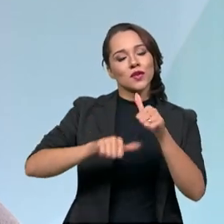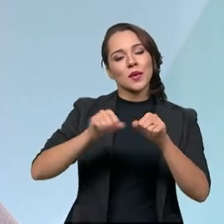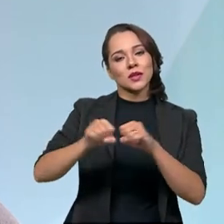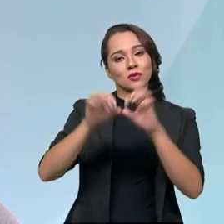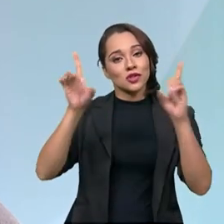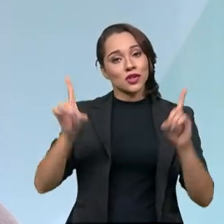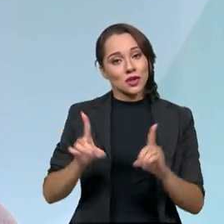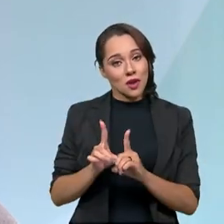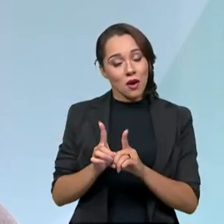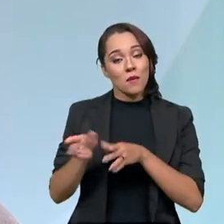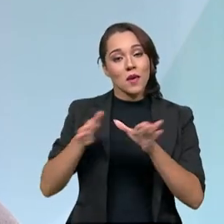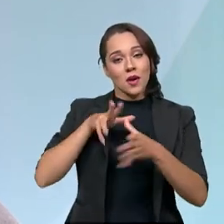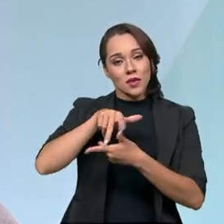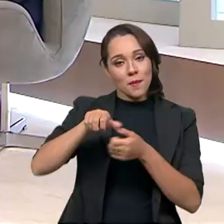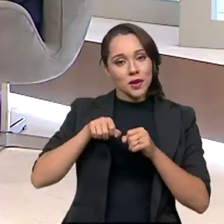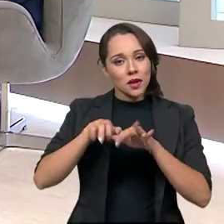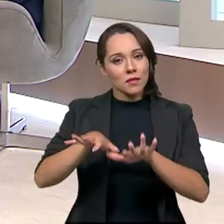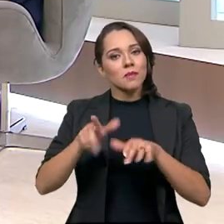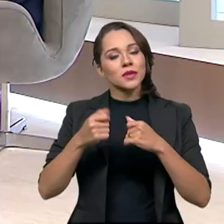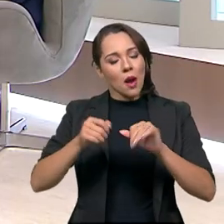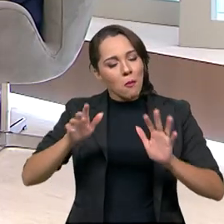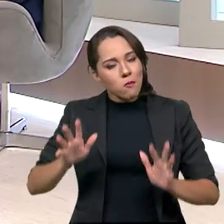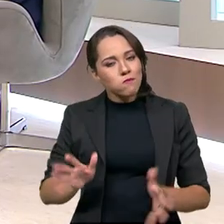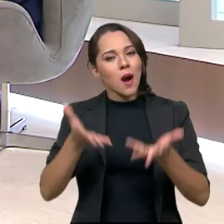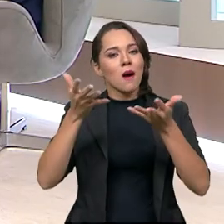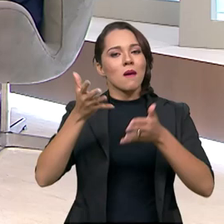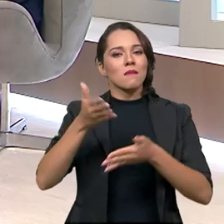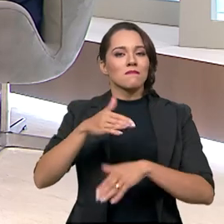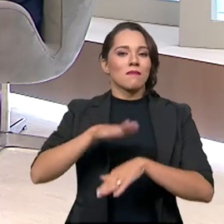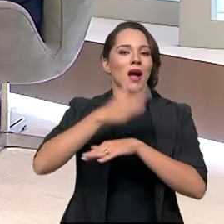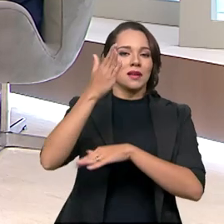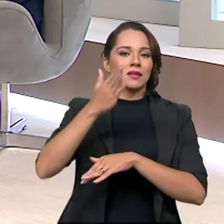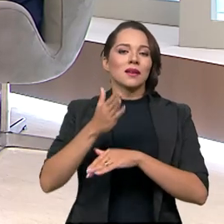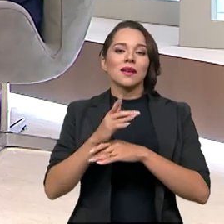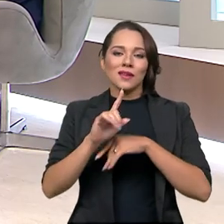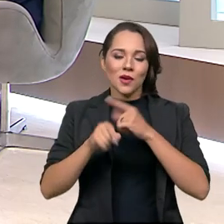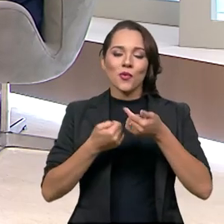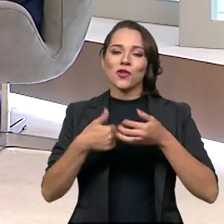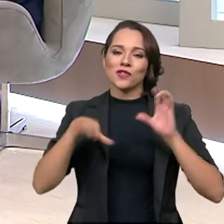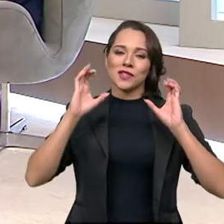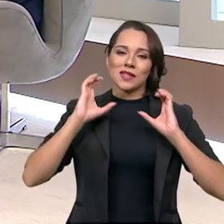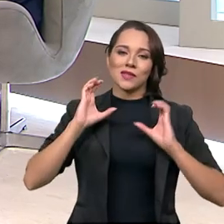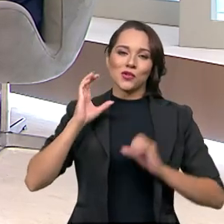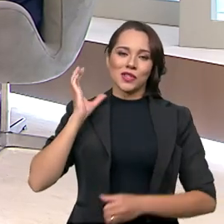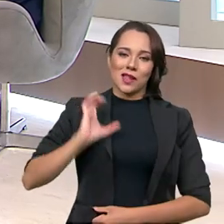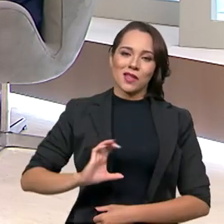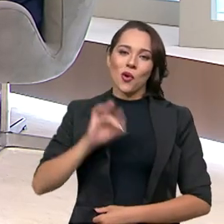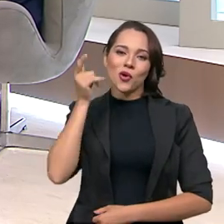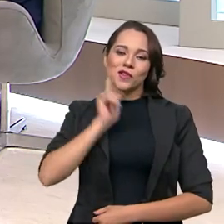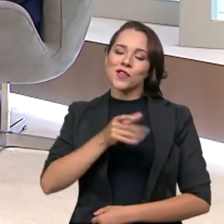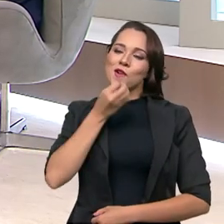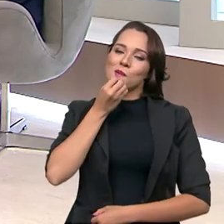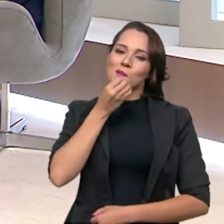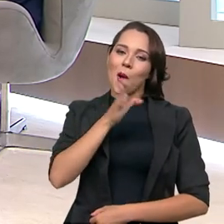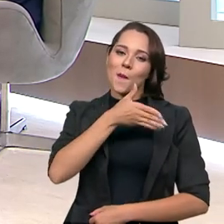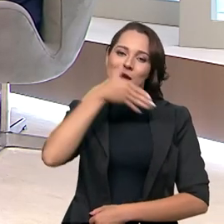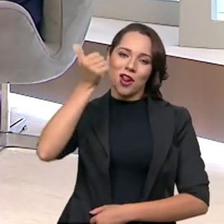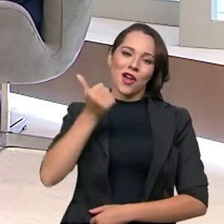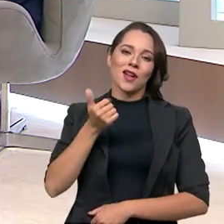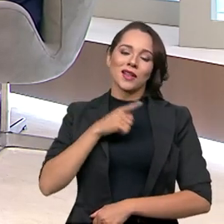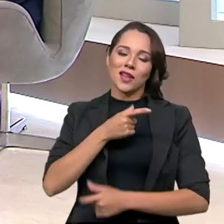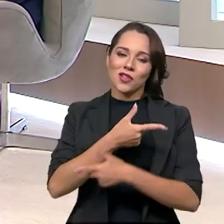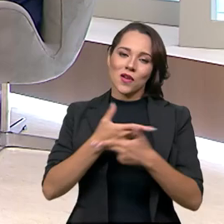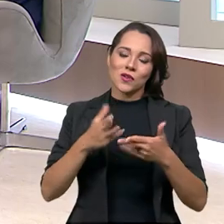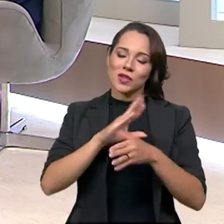que por conta da pandemia teve que ser impulsionado e, no final das contas, o cidadão se beneficiou, né? Porque a gente tem novas funcionalidades sendo